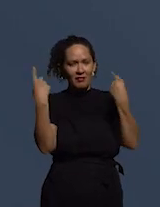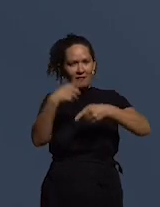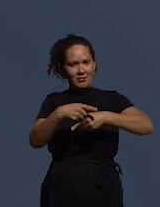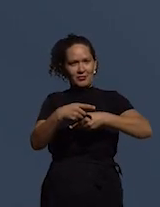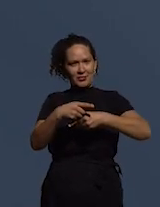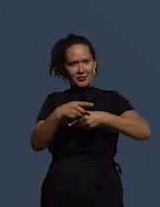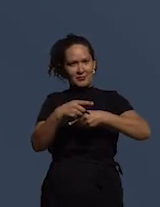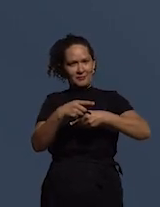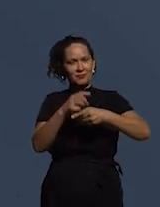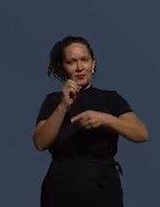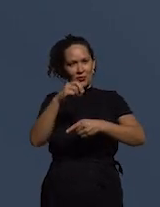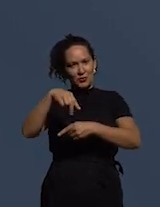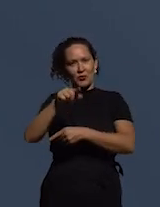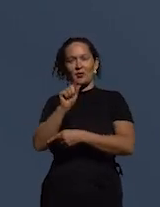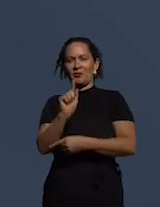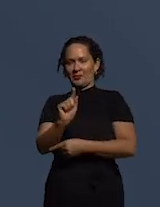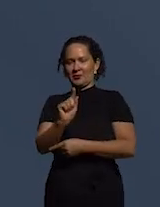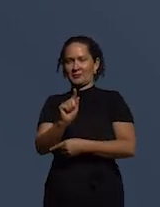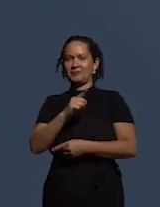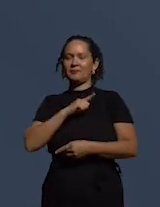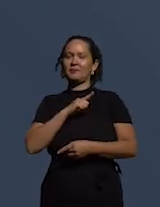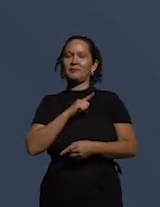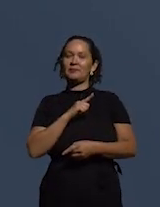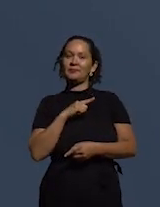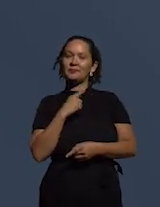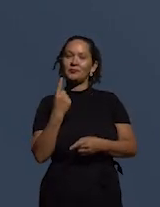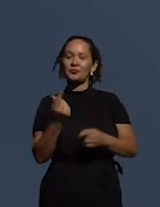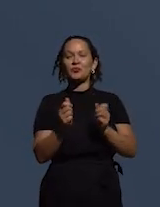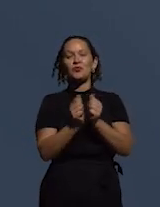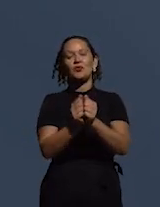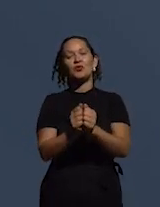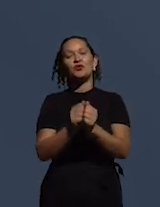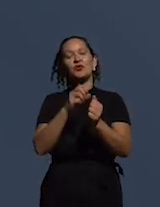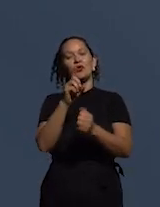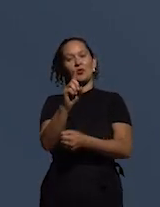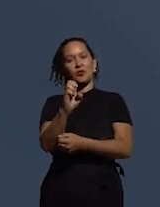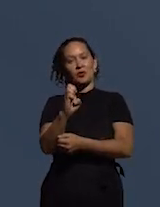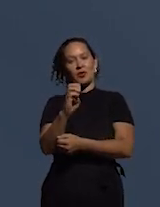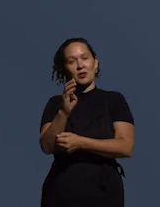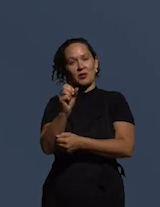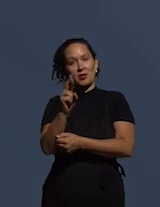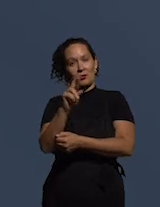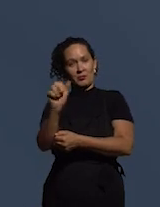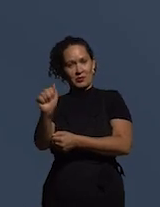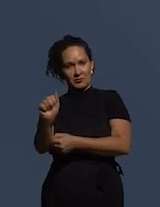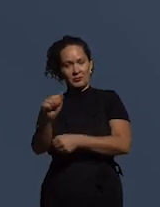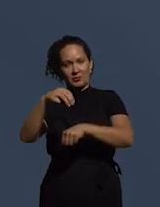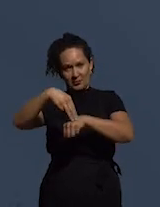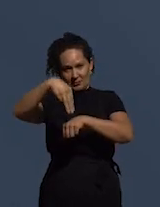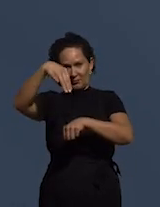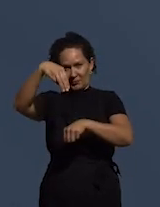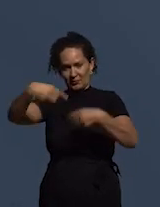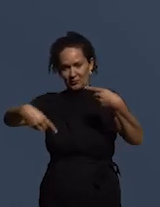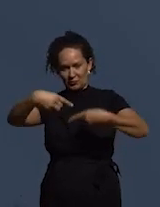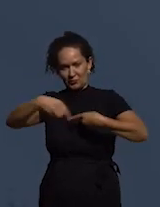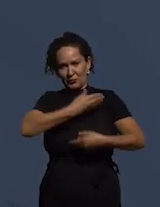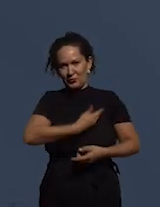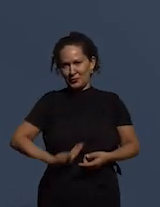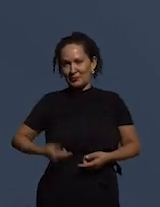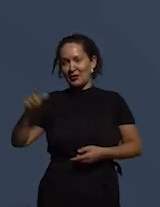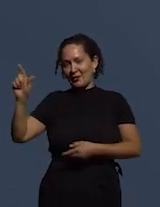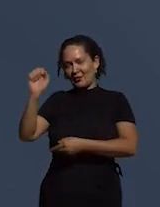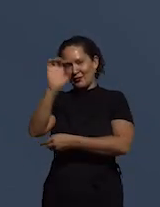internacionais também conosco Débora Ferreira que é mestre em políticas públicas pela Hurt no School em Berlim